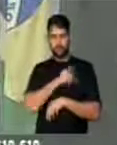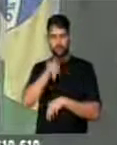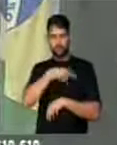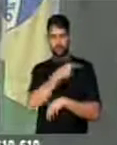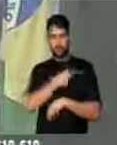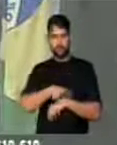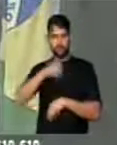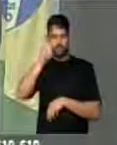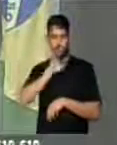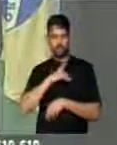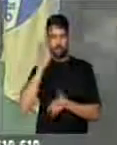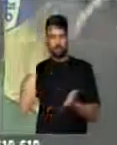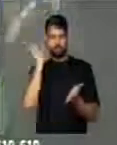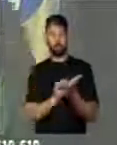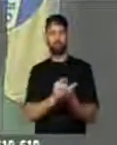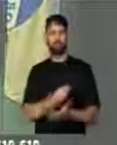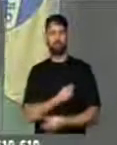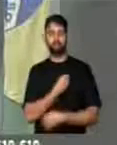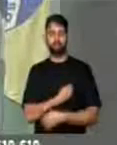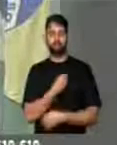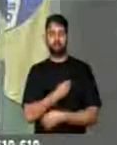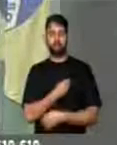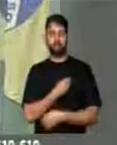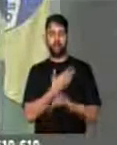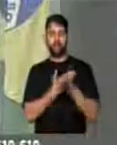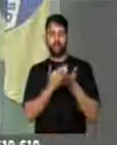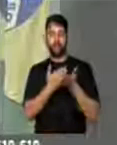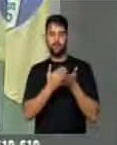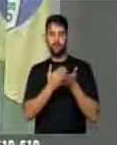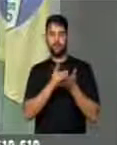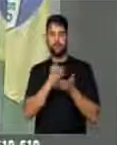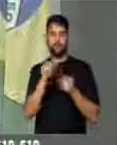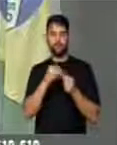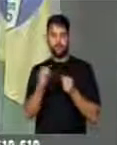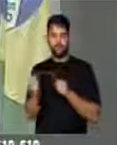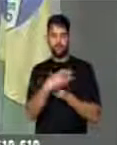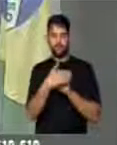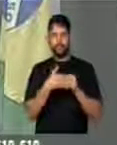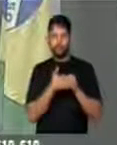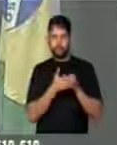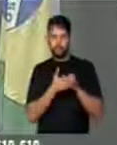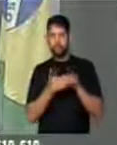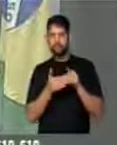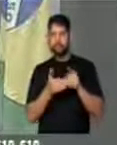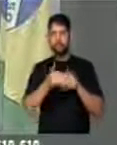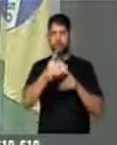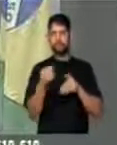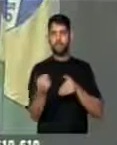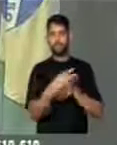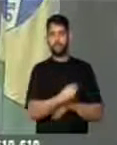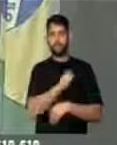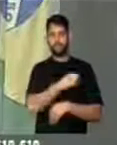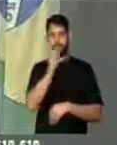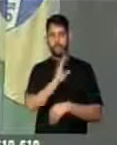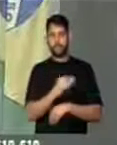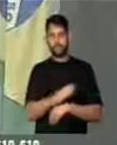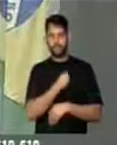presidente da República efetivamente e comece uma nova etapa na vida do país.